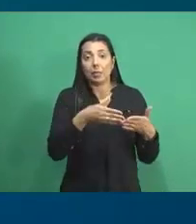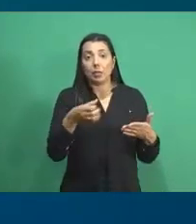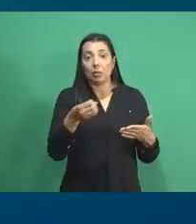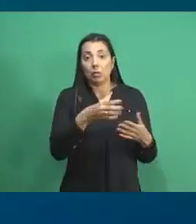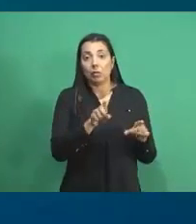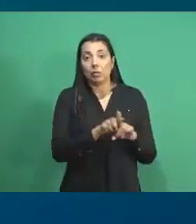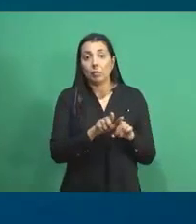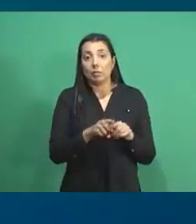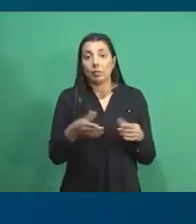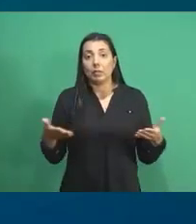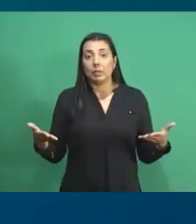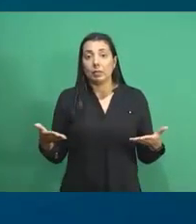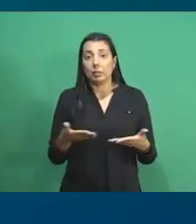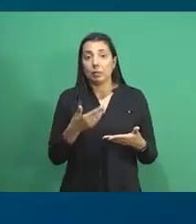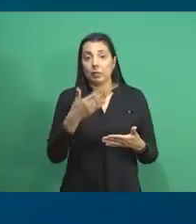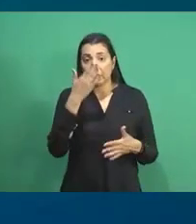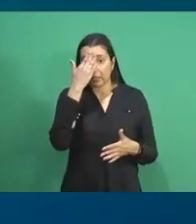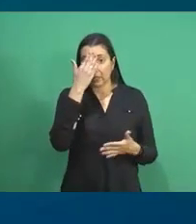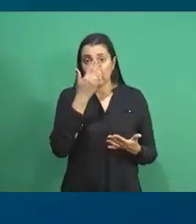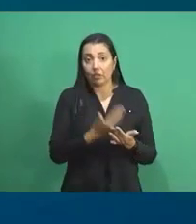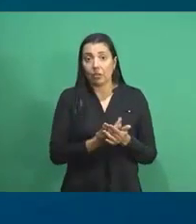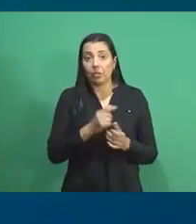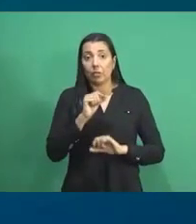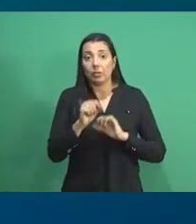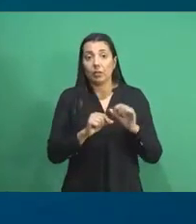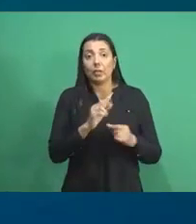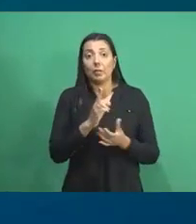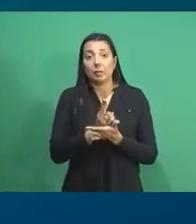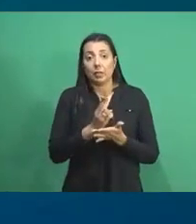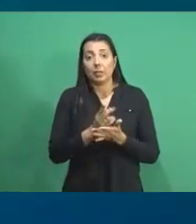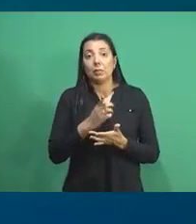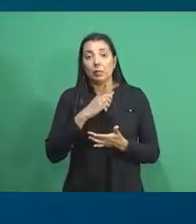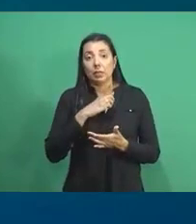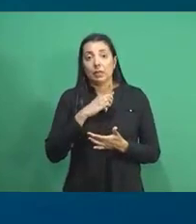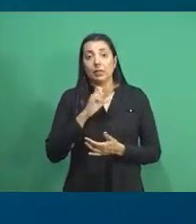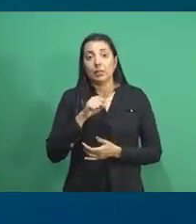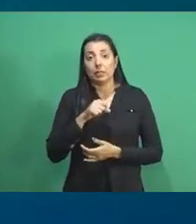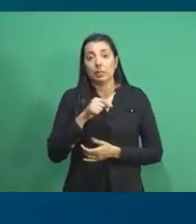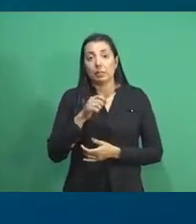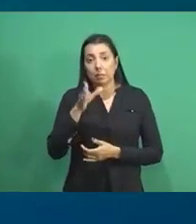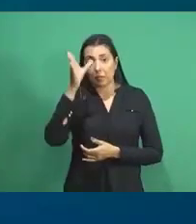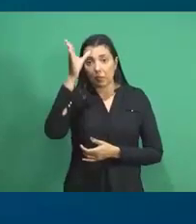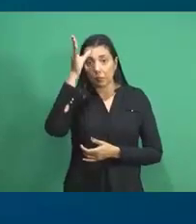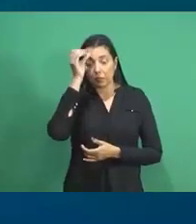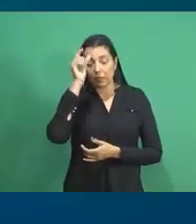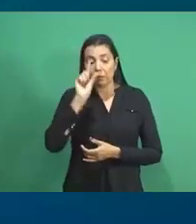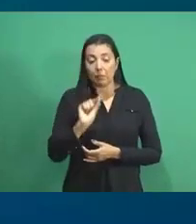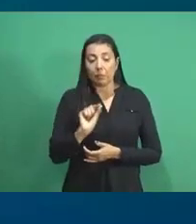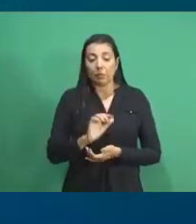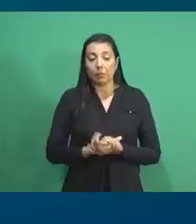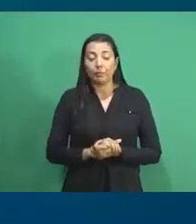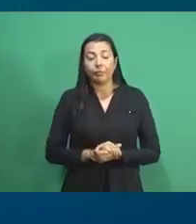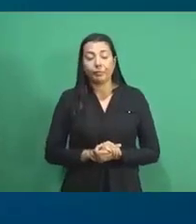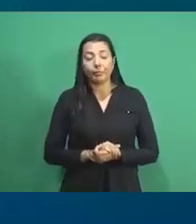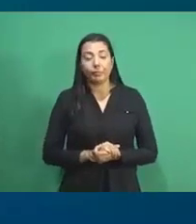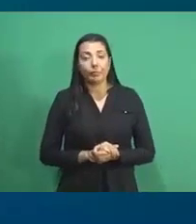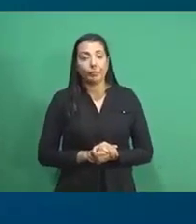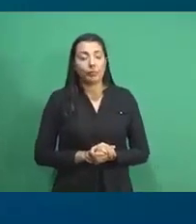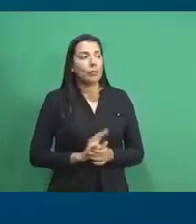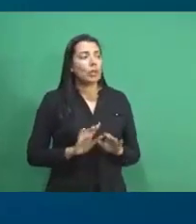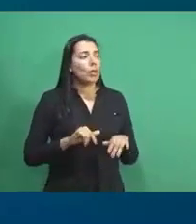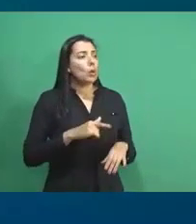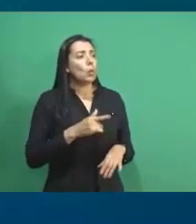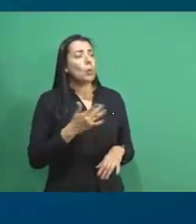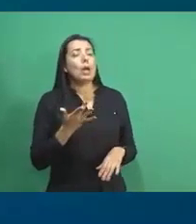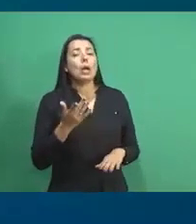expedição agora, e eu acredito que ainda temos muito para conhecer, conhecemos muito pouco. Quantos